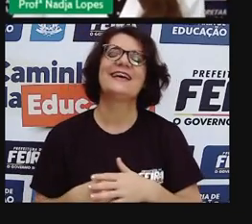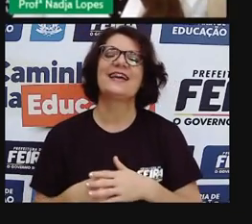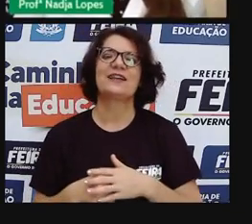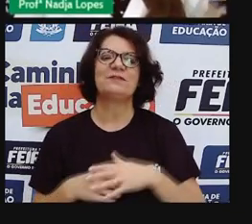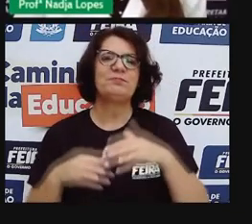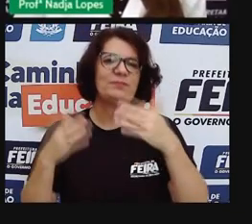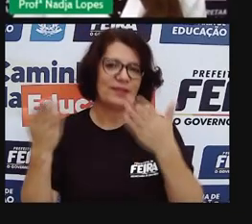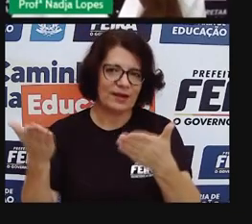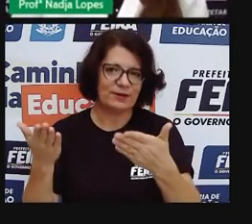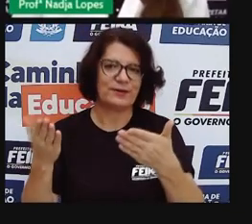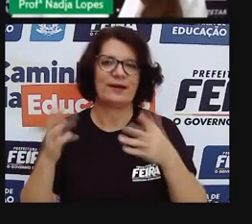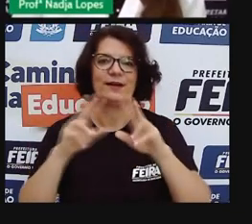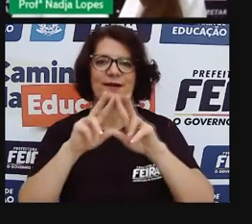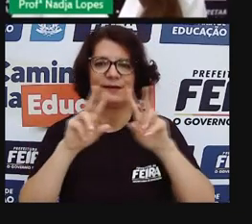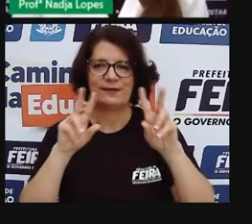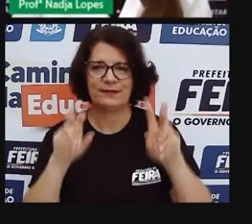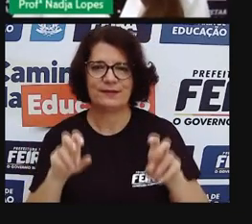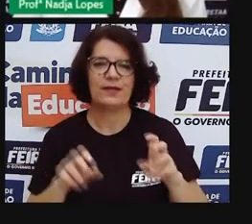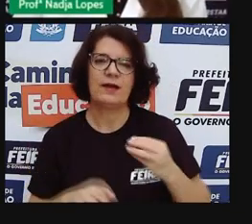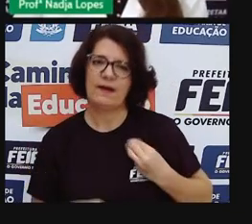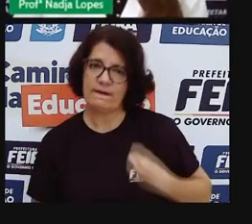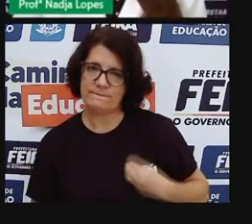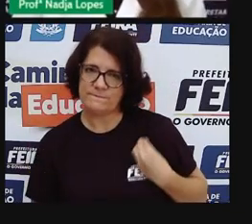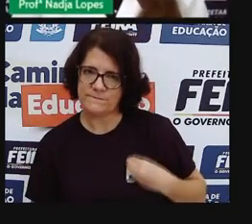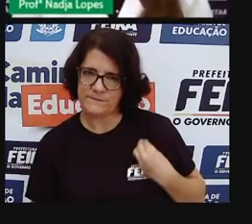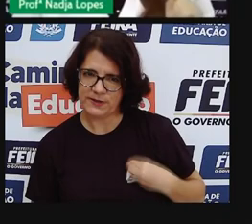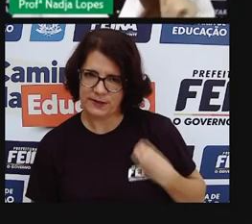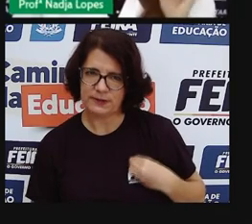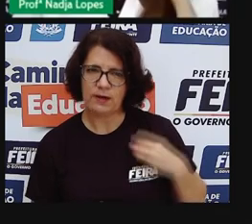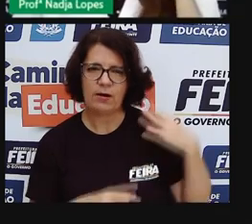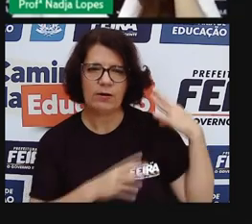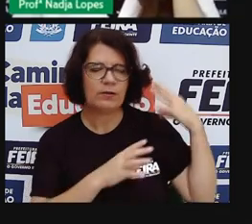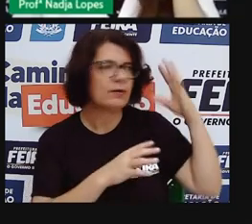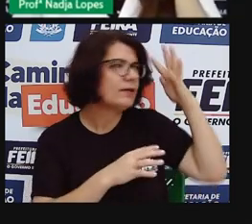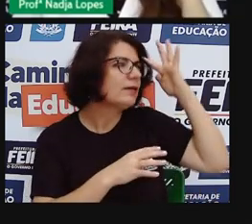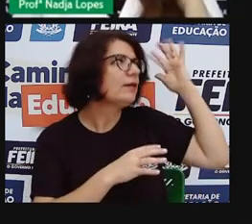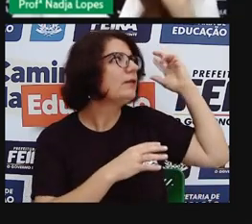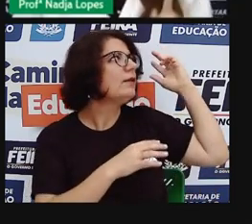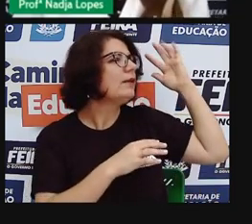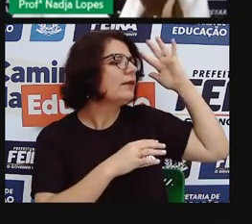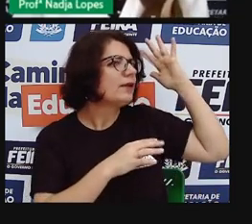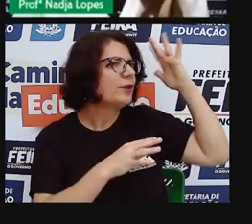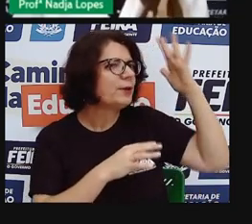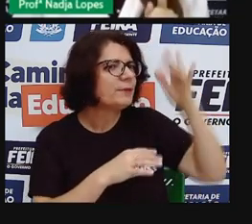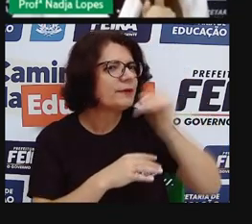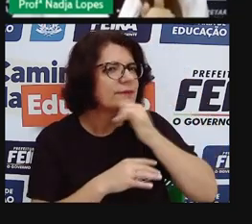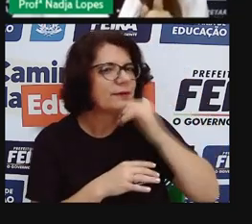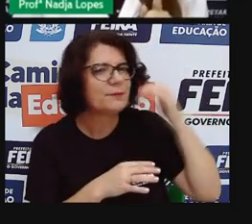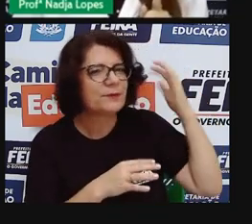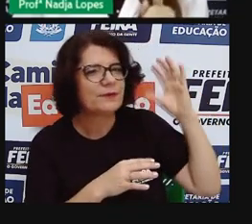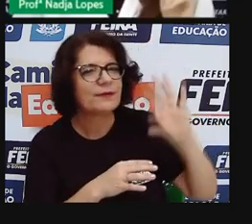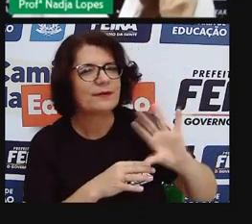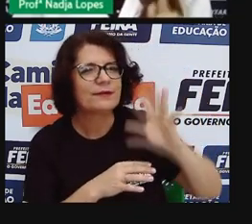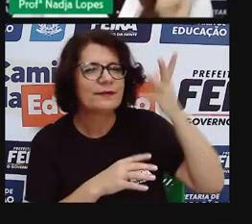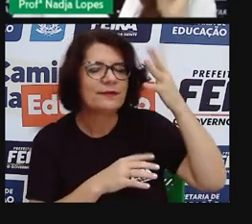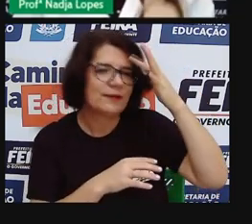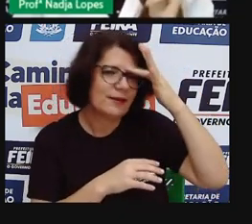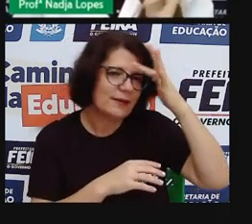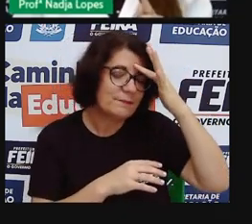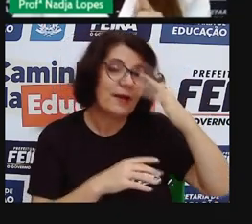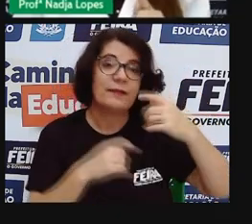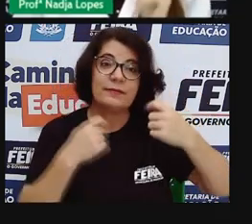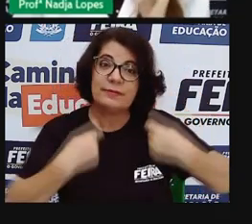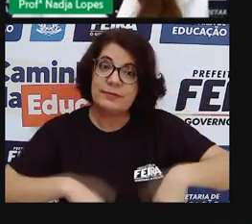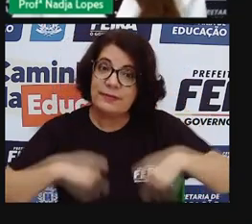mensagem que diz que a vida só pode ser compreendida olhando para trás, mas deve